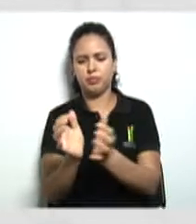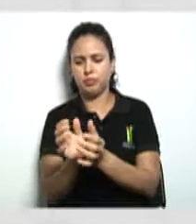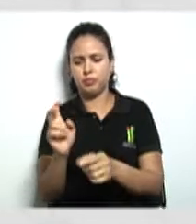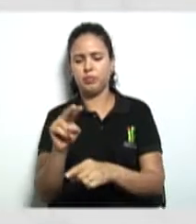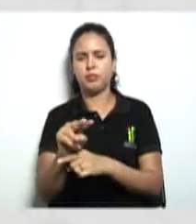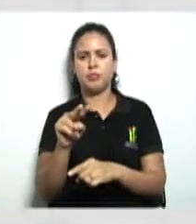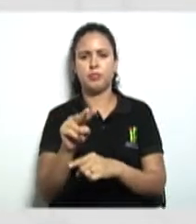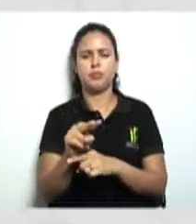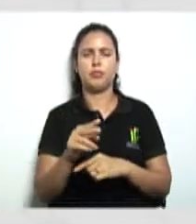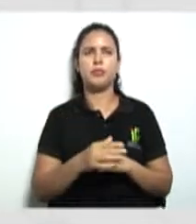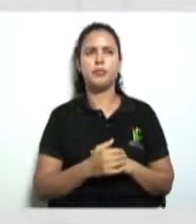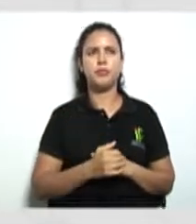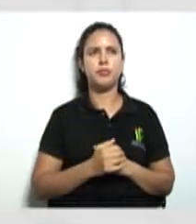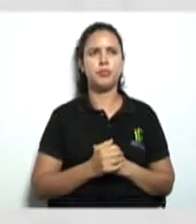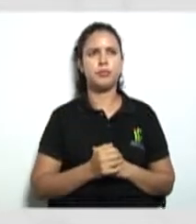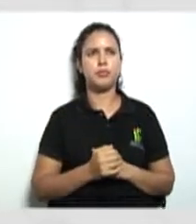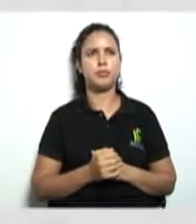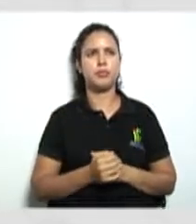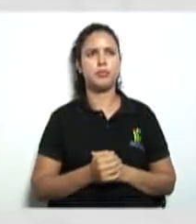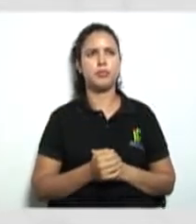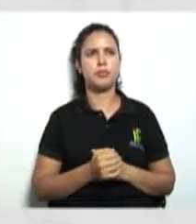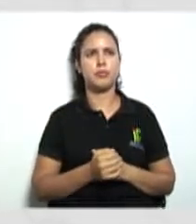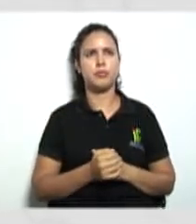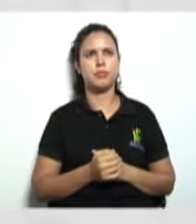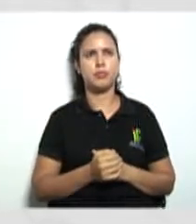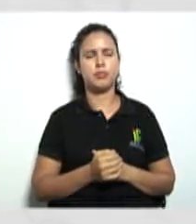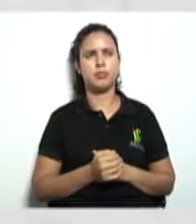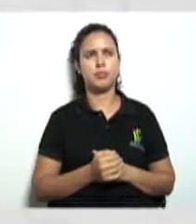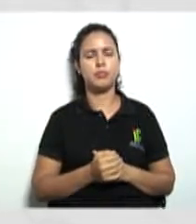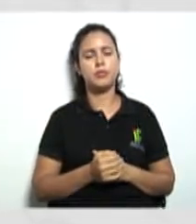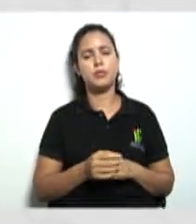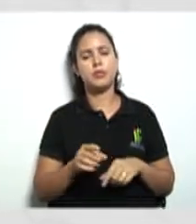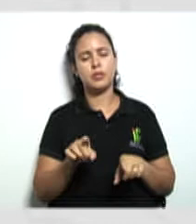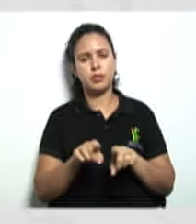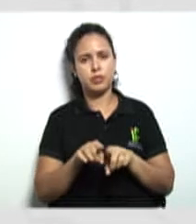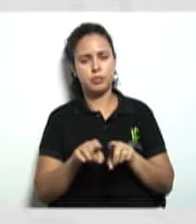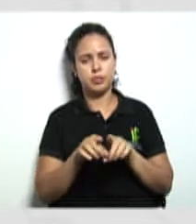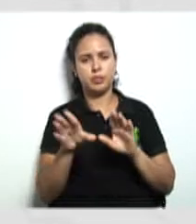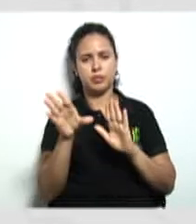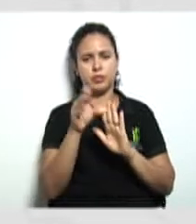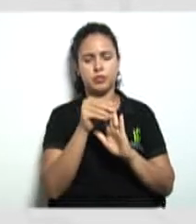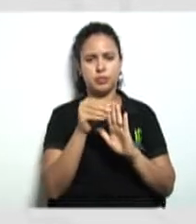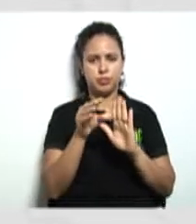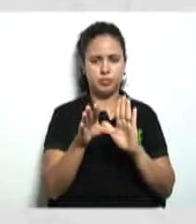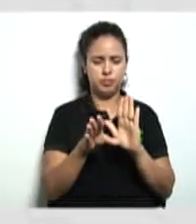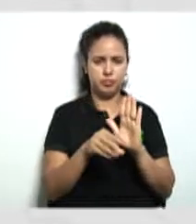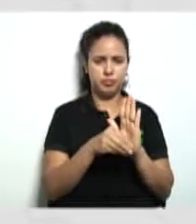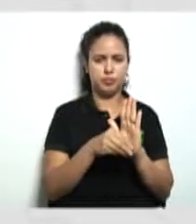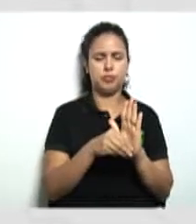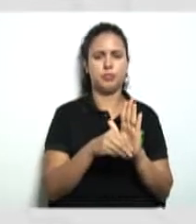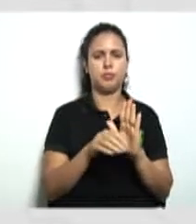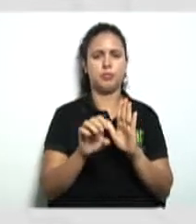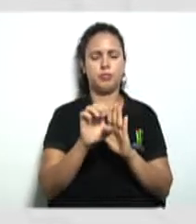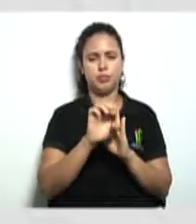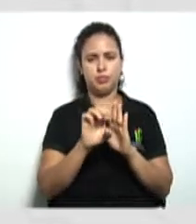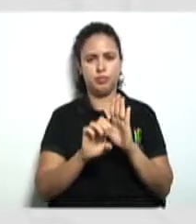continuando aqui né ainda dentro do conteúdo do estatuto